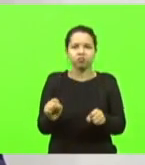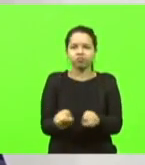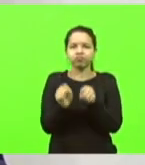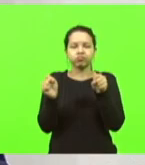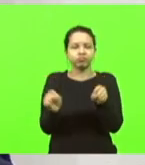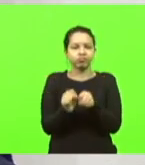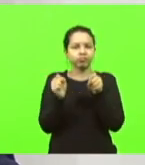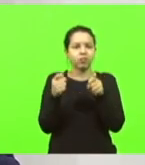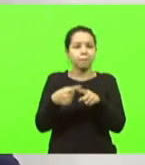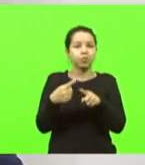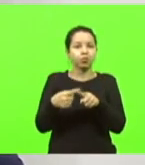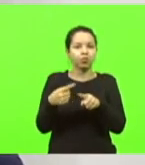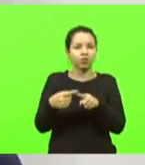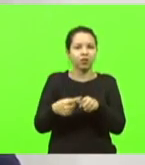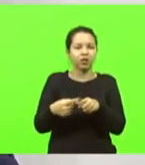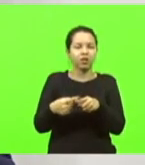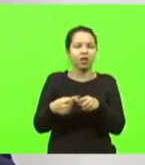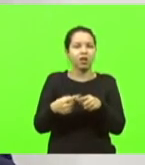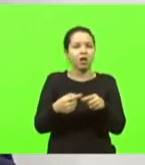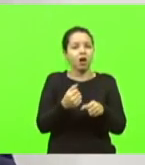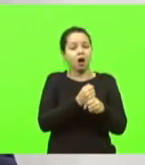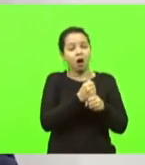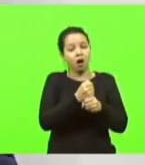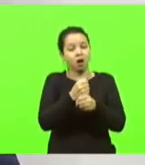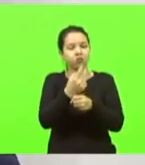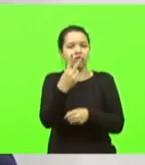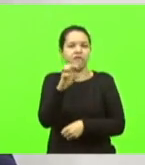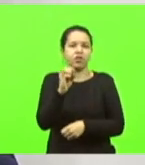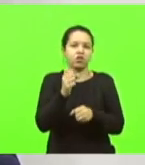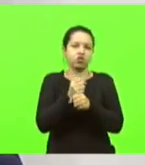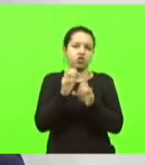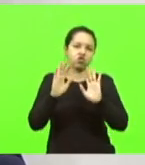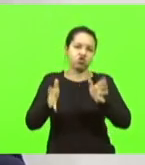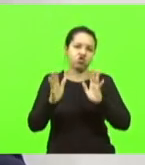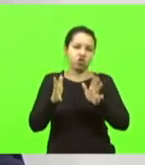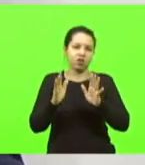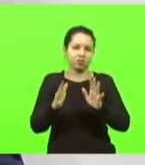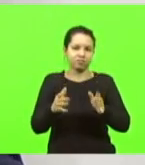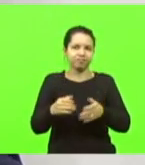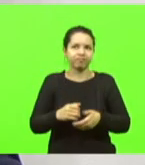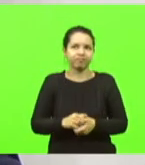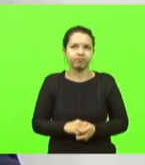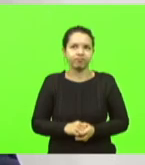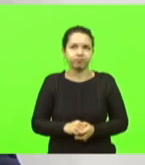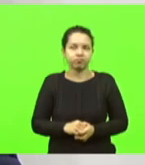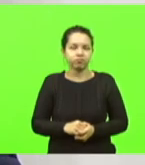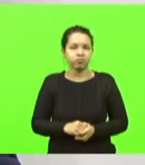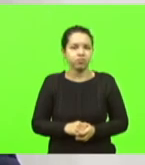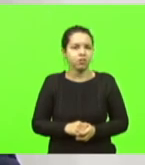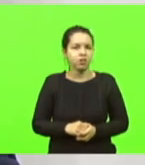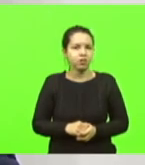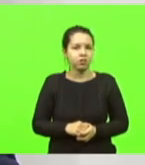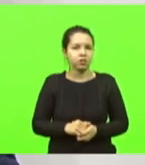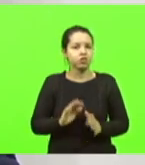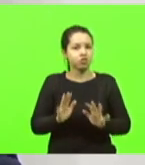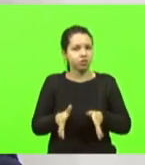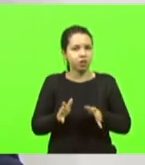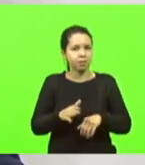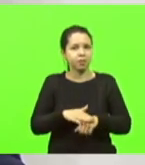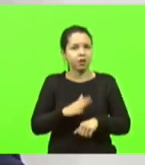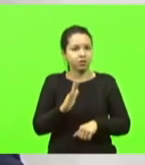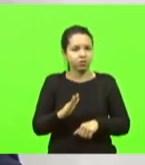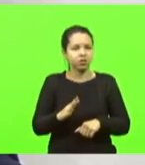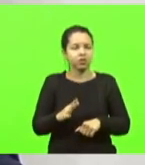tempo, o desgaste desses 20 anos, já são mais do que, foram mais do que se